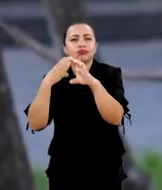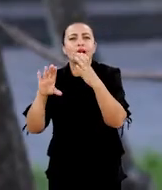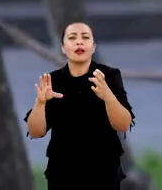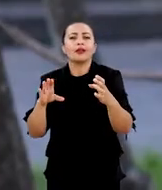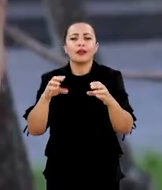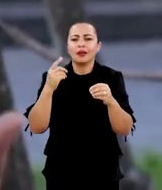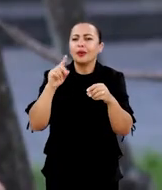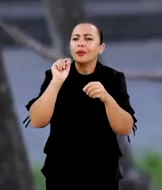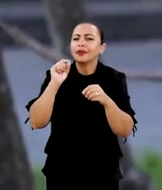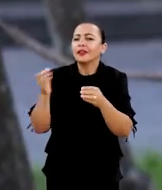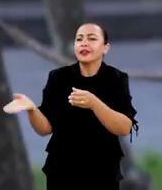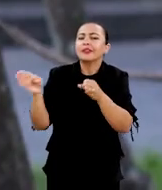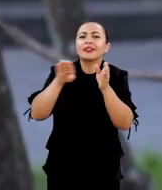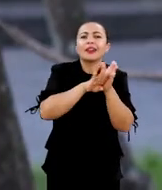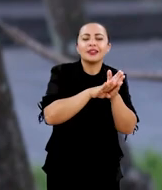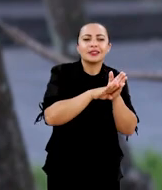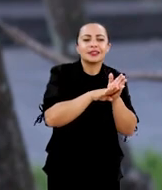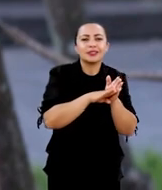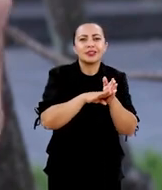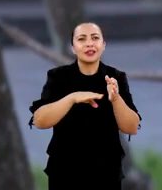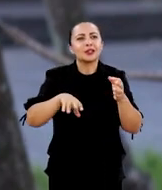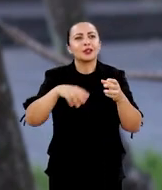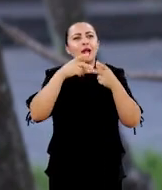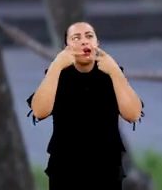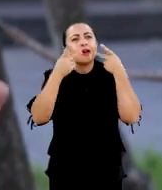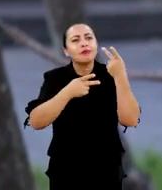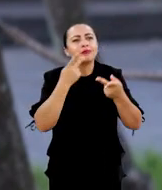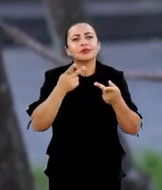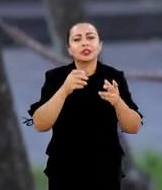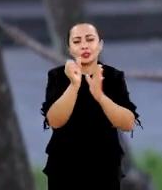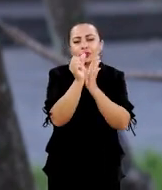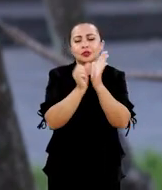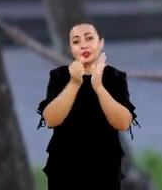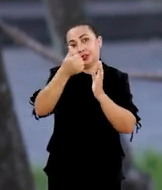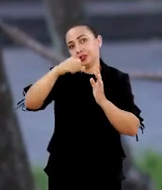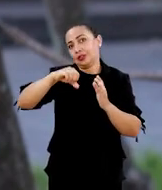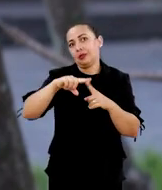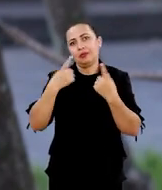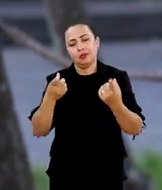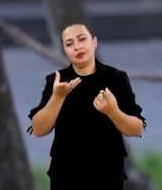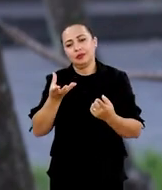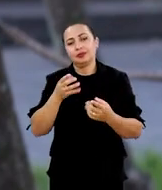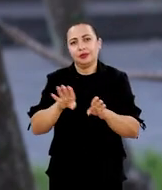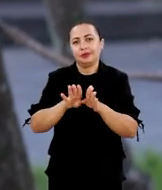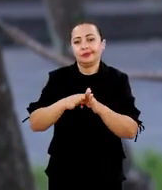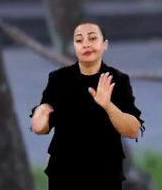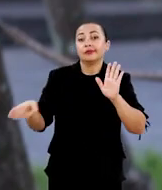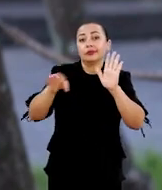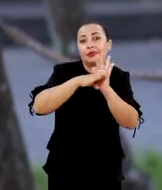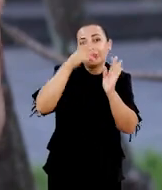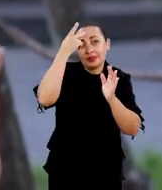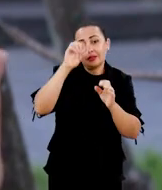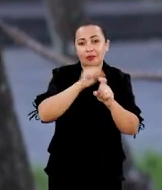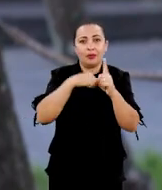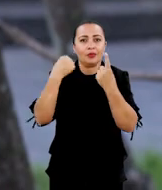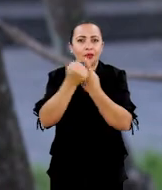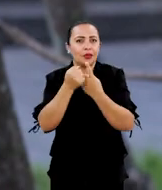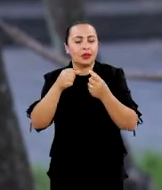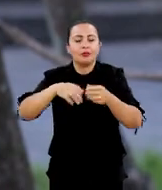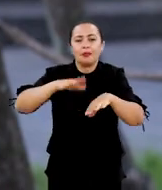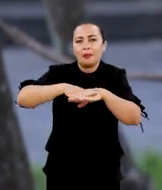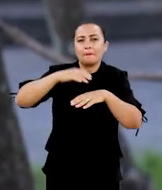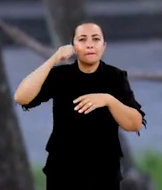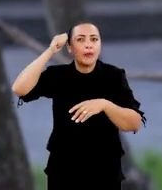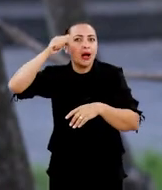o que ele vem trazendo nesse cancioneiro as narrativas lá do século XIX mas pretendemos justamente trazer para a sociedade